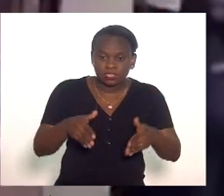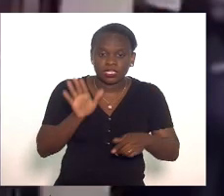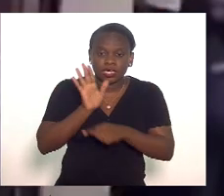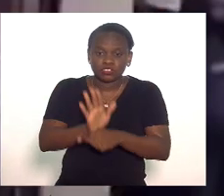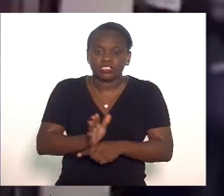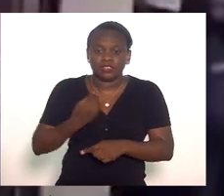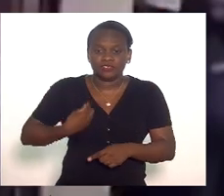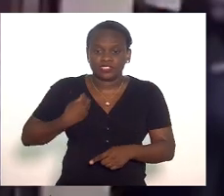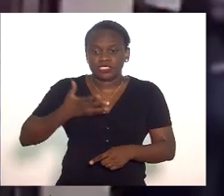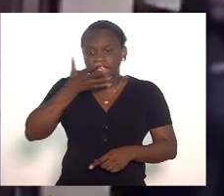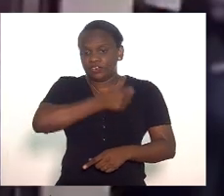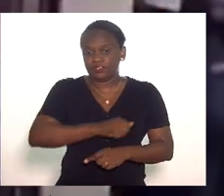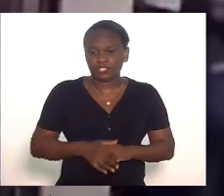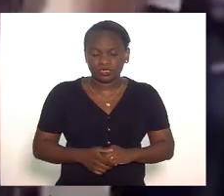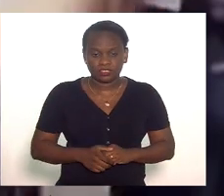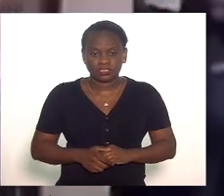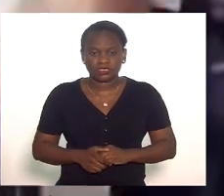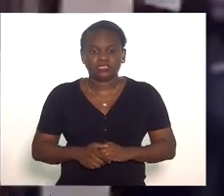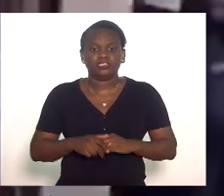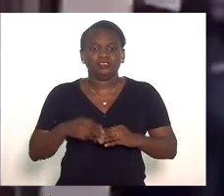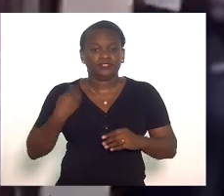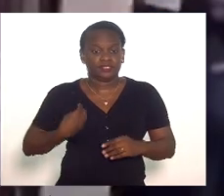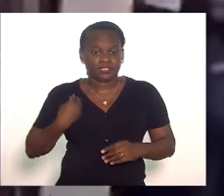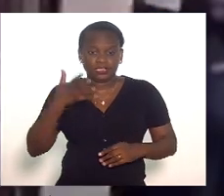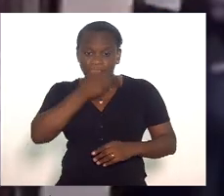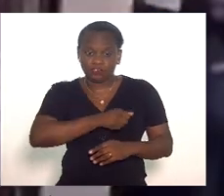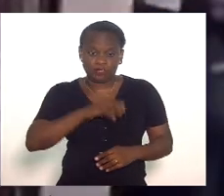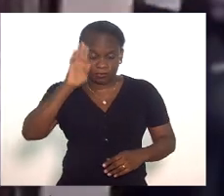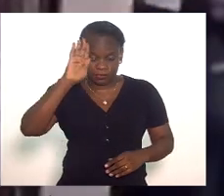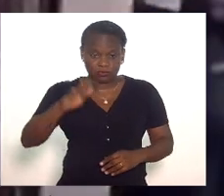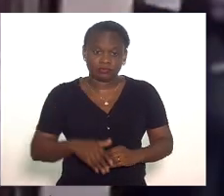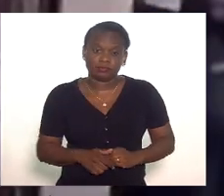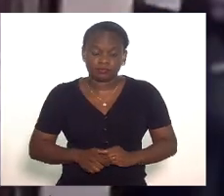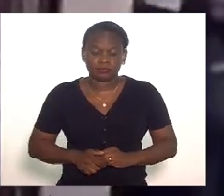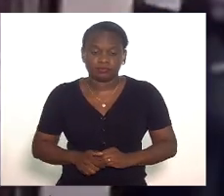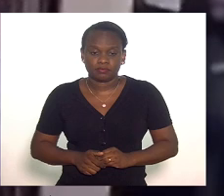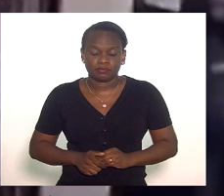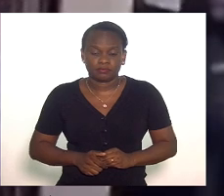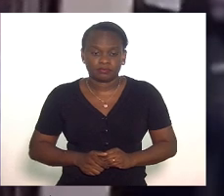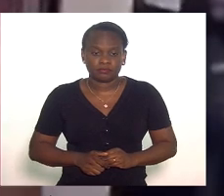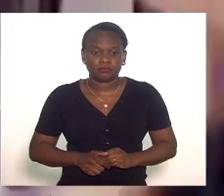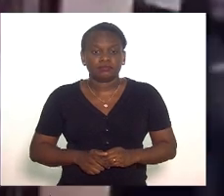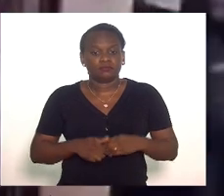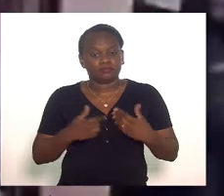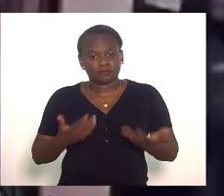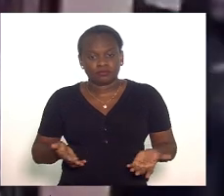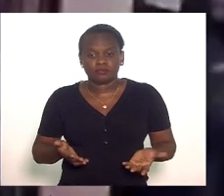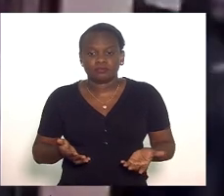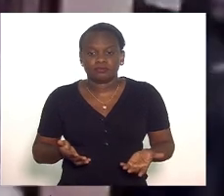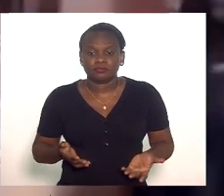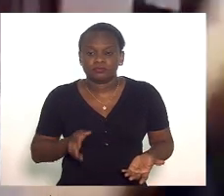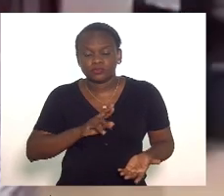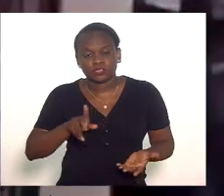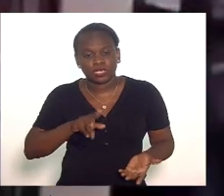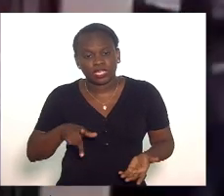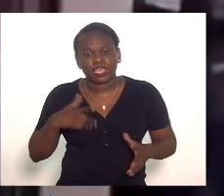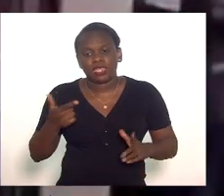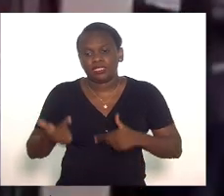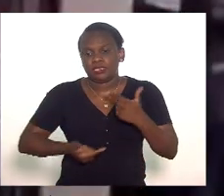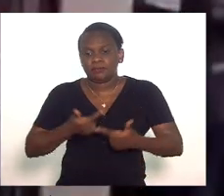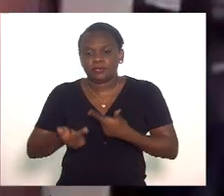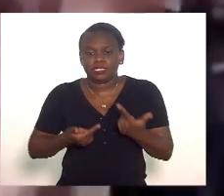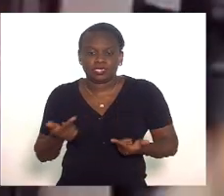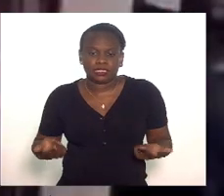vidas salvar as vidas e não para se trabalhar